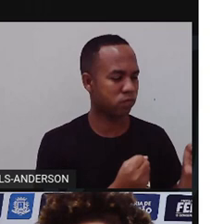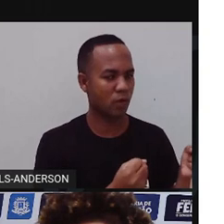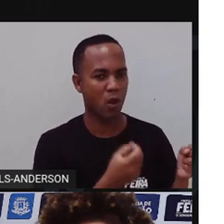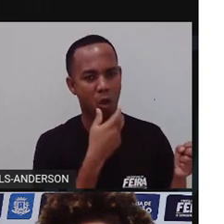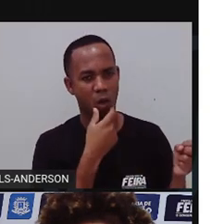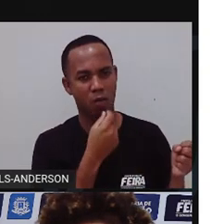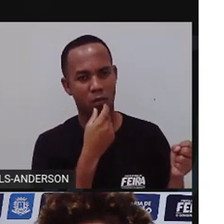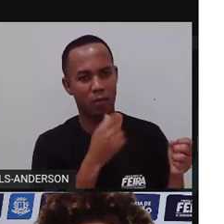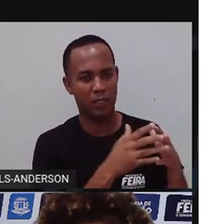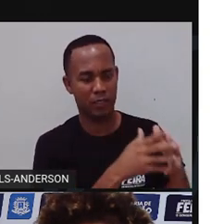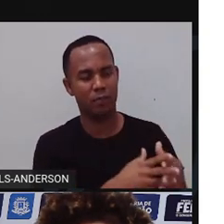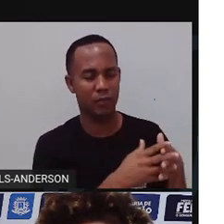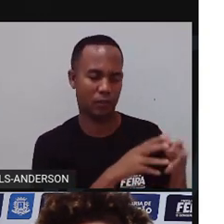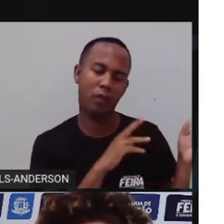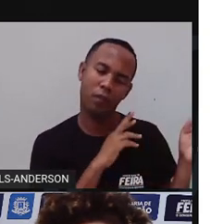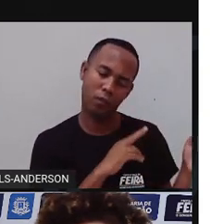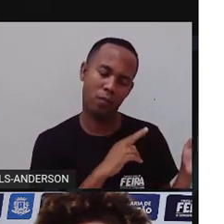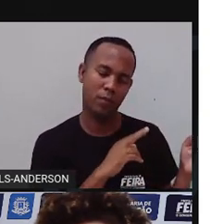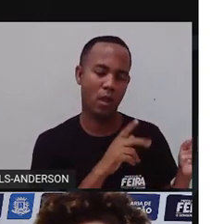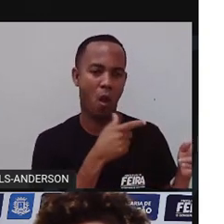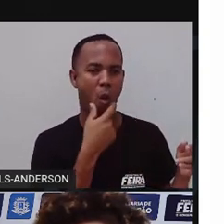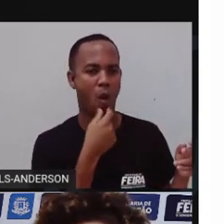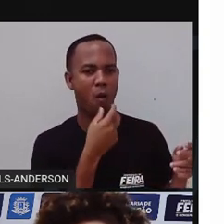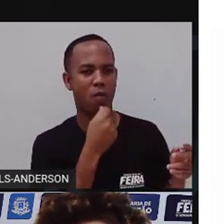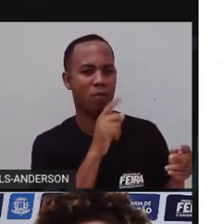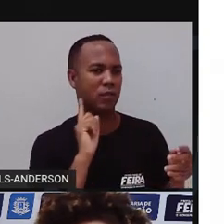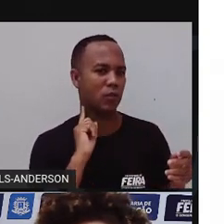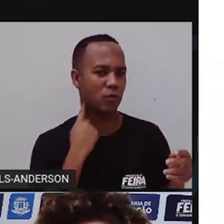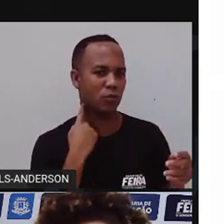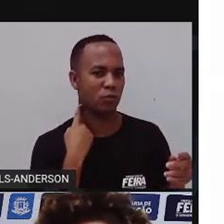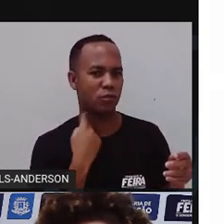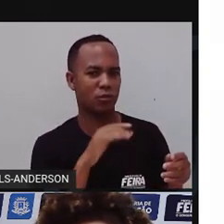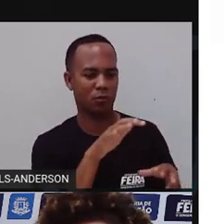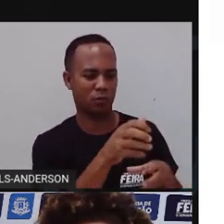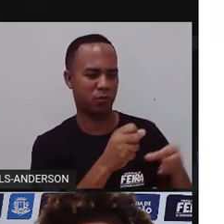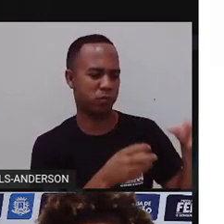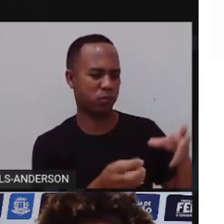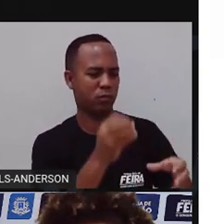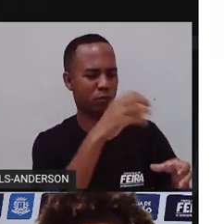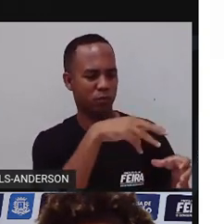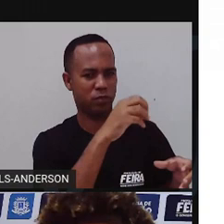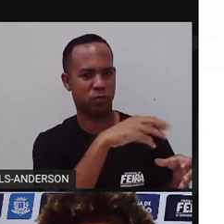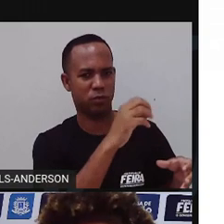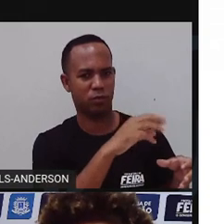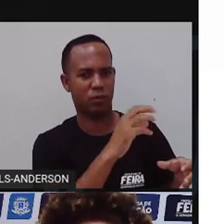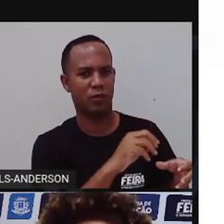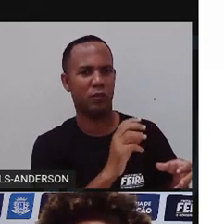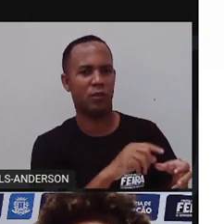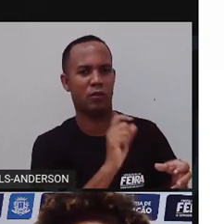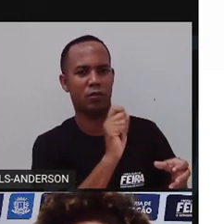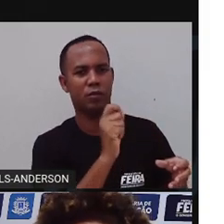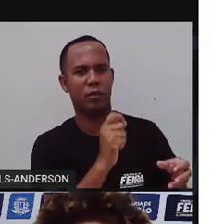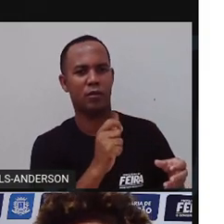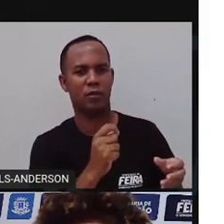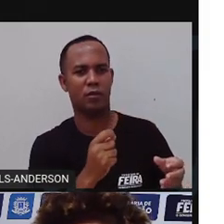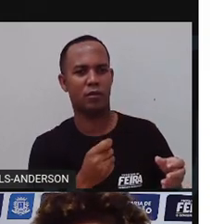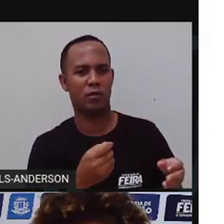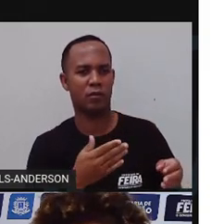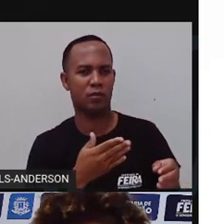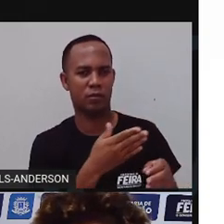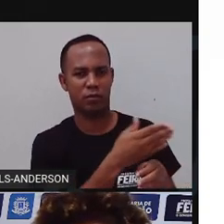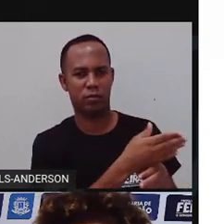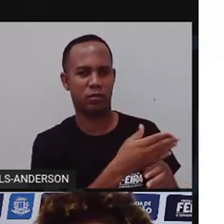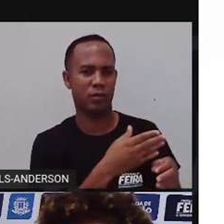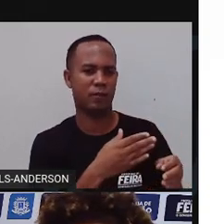dormido e sujis aproveitou para recolher grande parte do lixo que havia no lixão e levar para dentro do